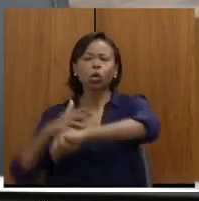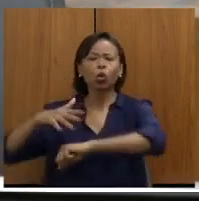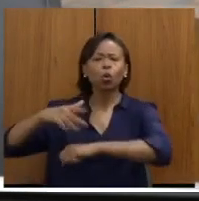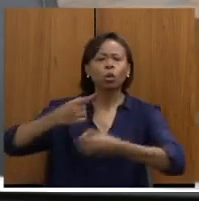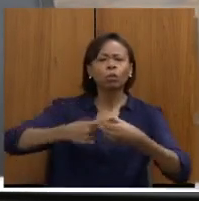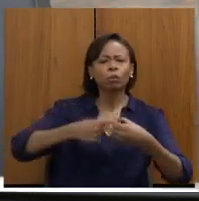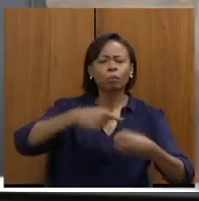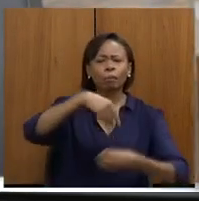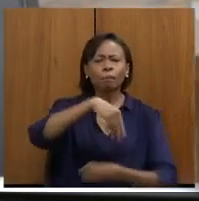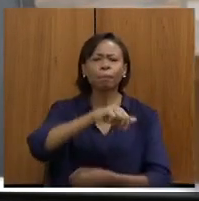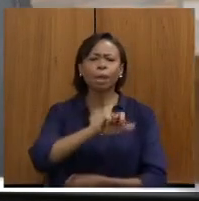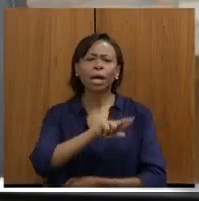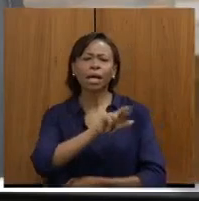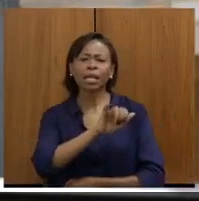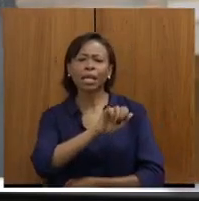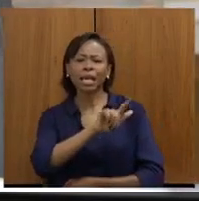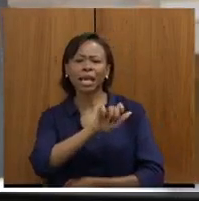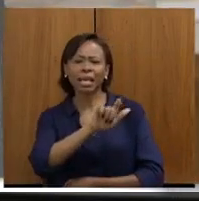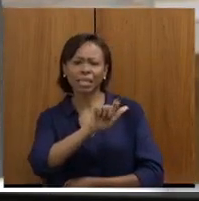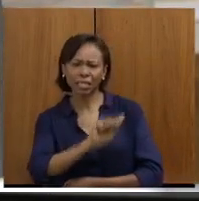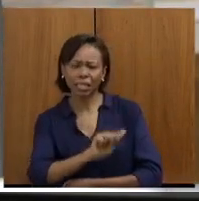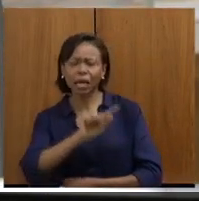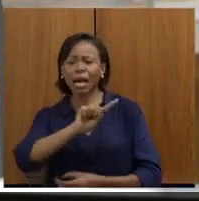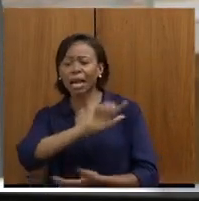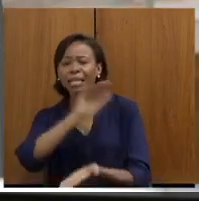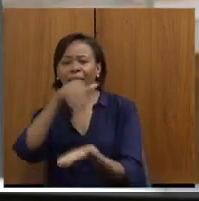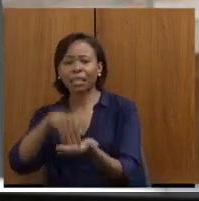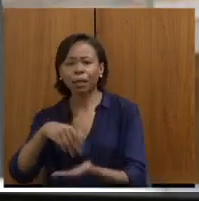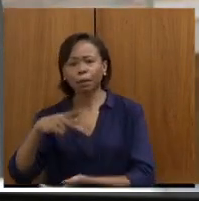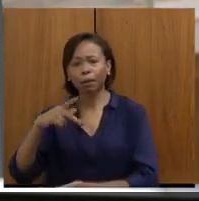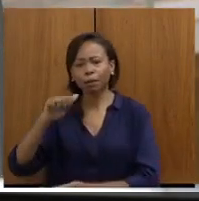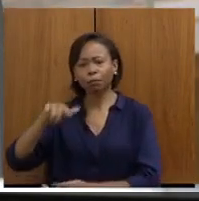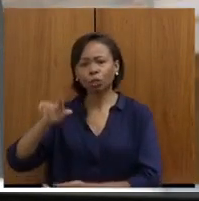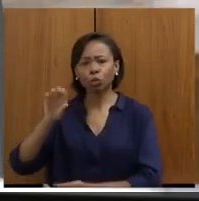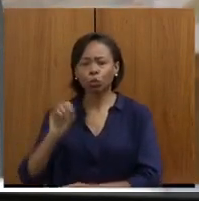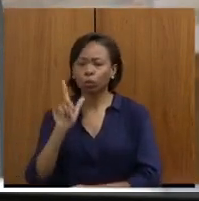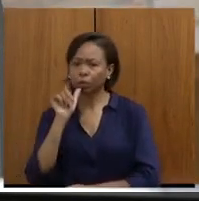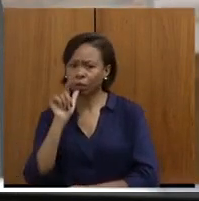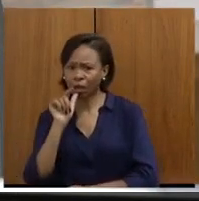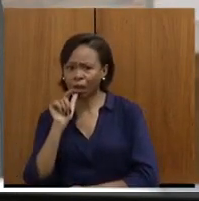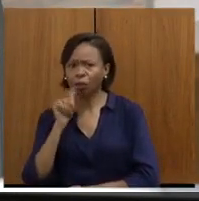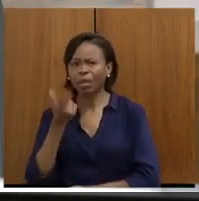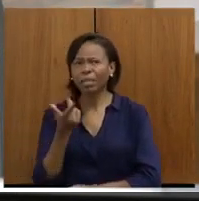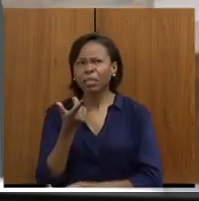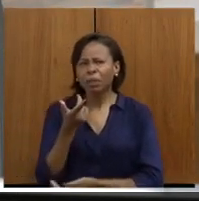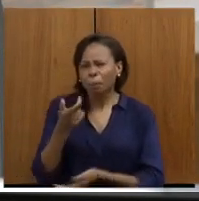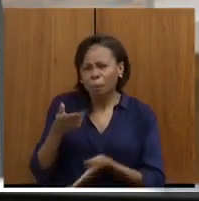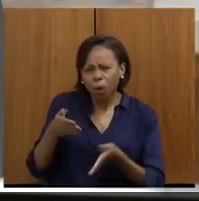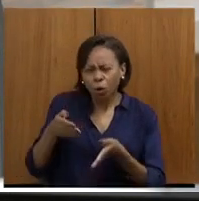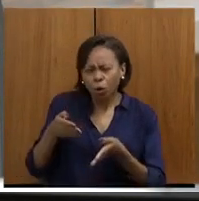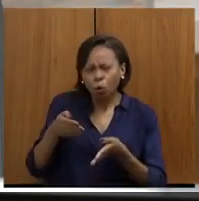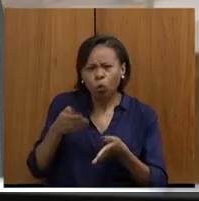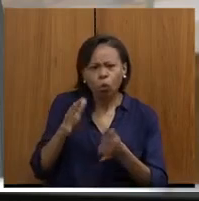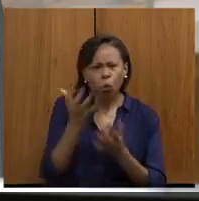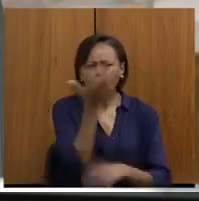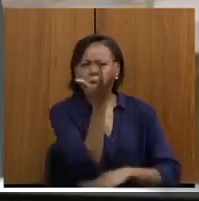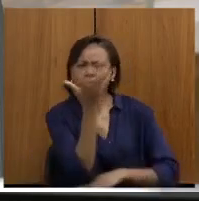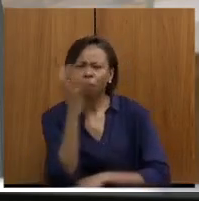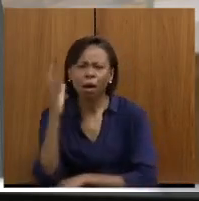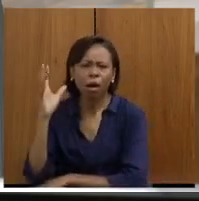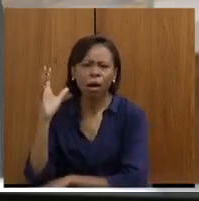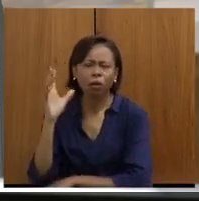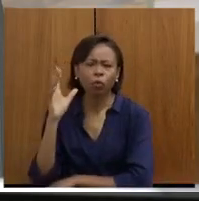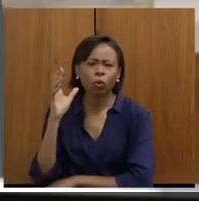até Pingo d'Água e passa dentro da mata do Parque Estadual do Rio